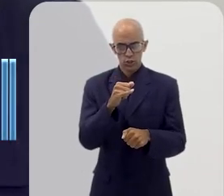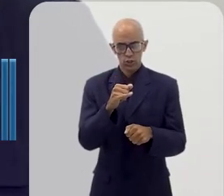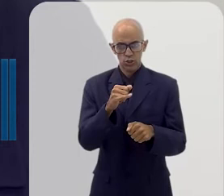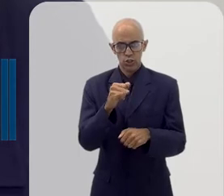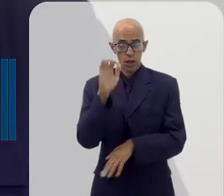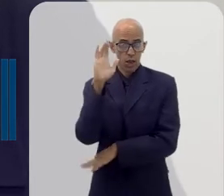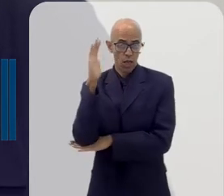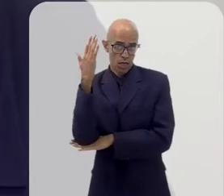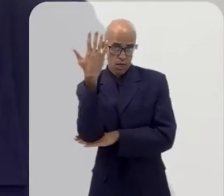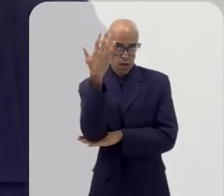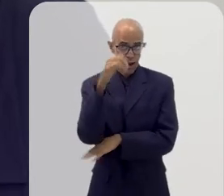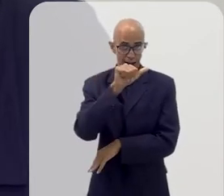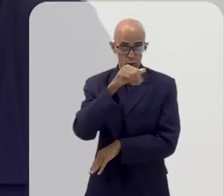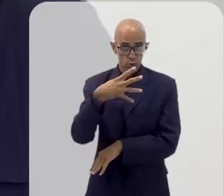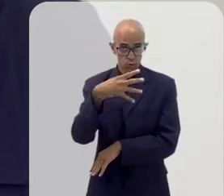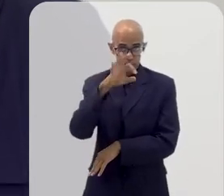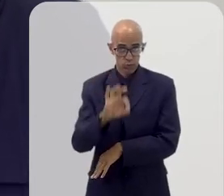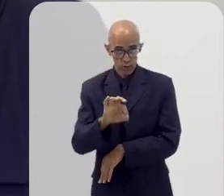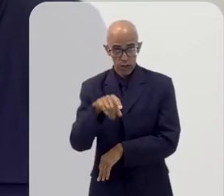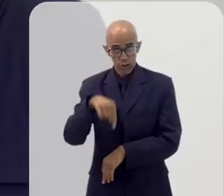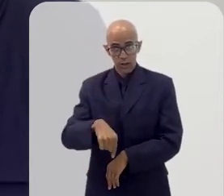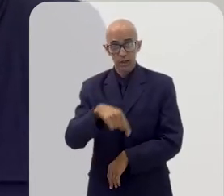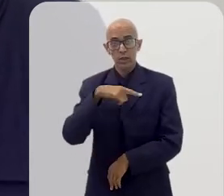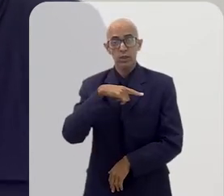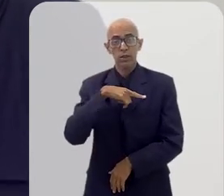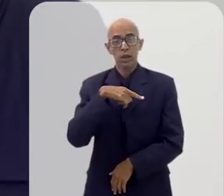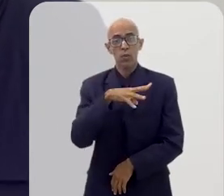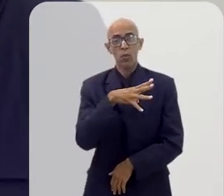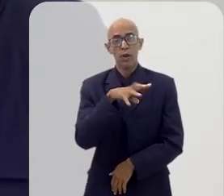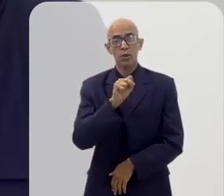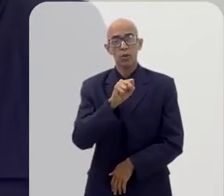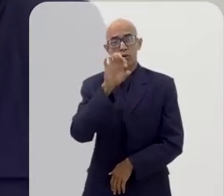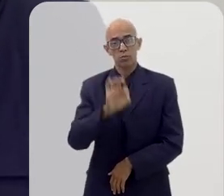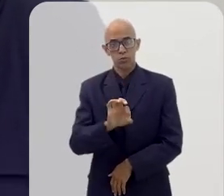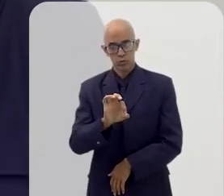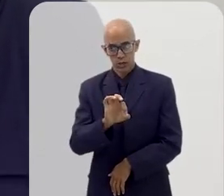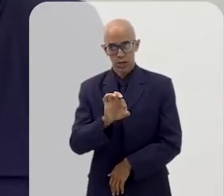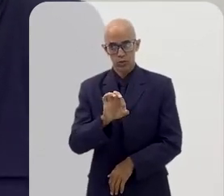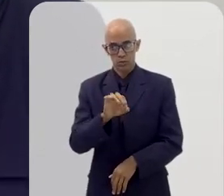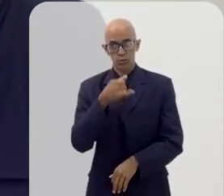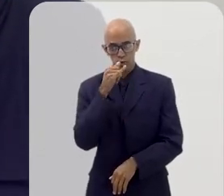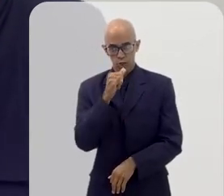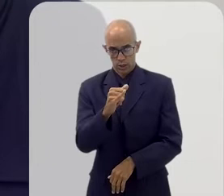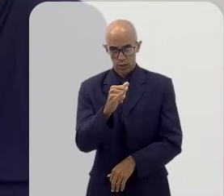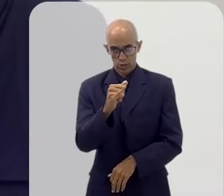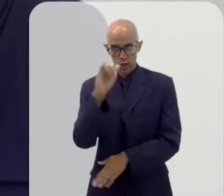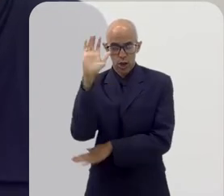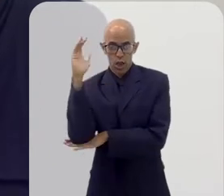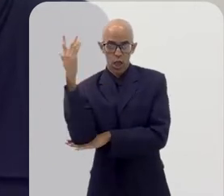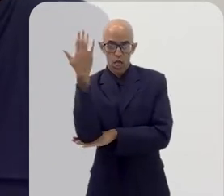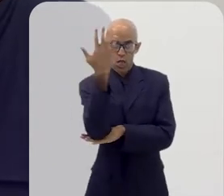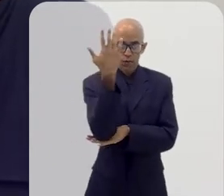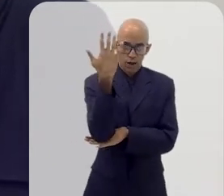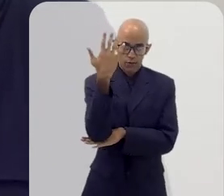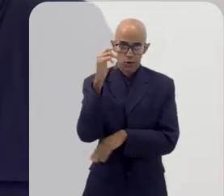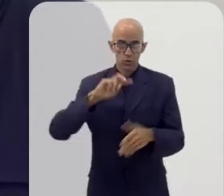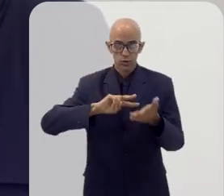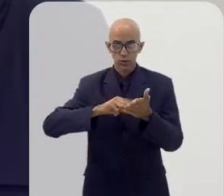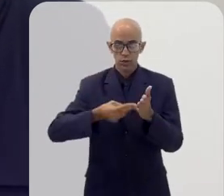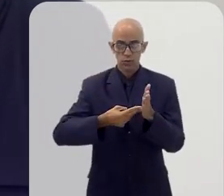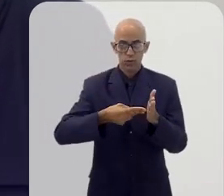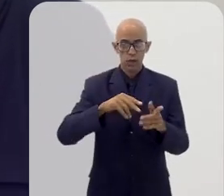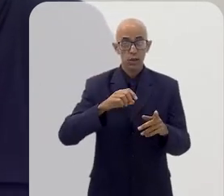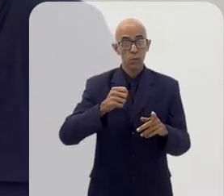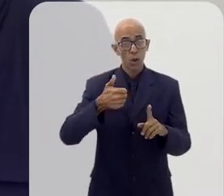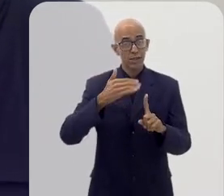apenas 14%, no Brasil atingimos 48% de fontes renováveis na matriz energética. Isso significa dizer